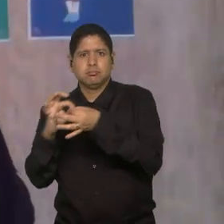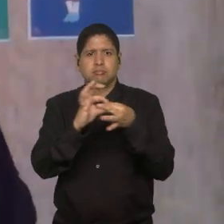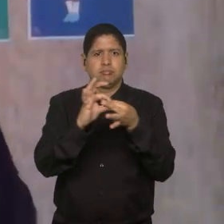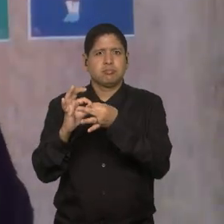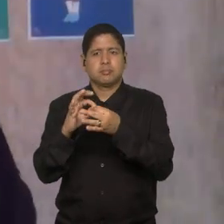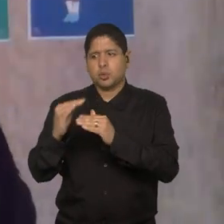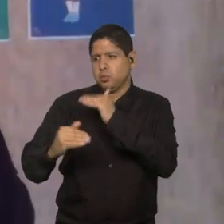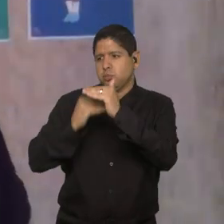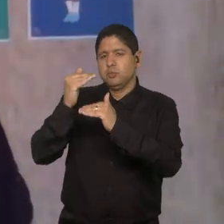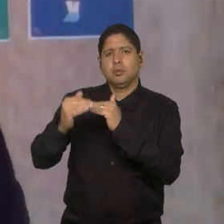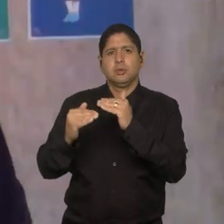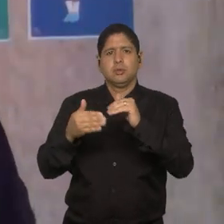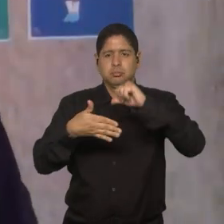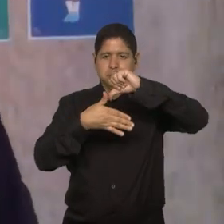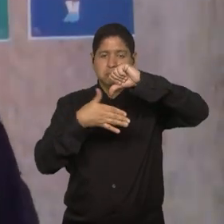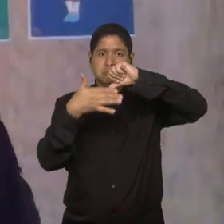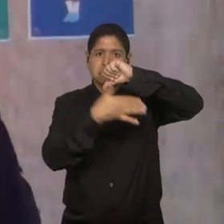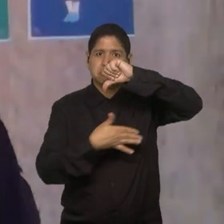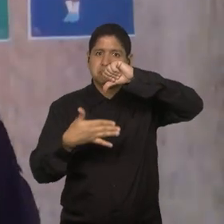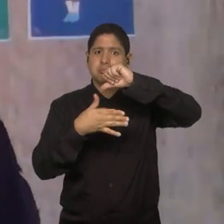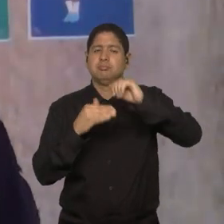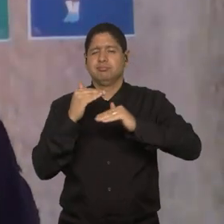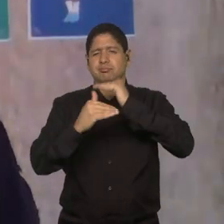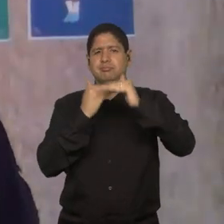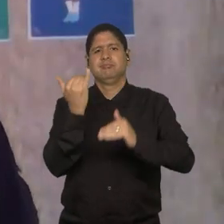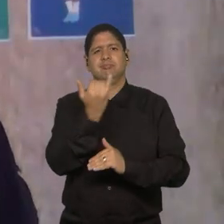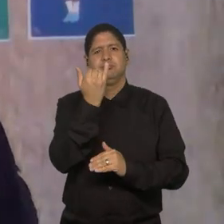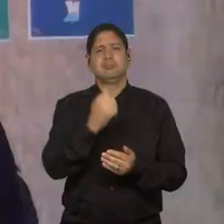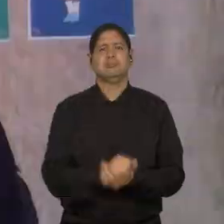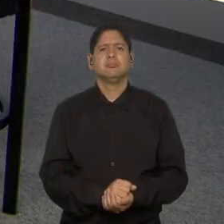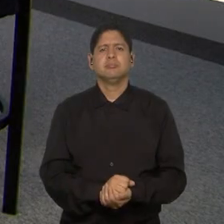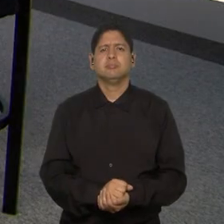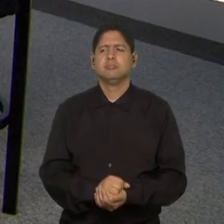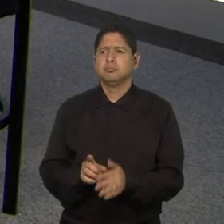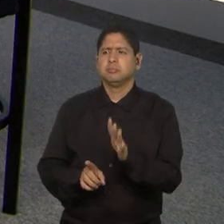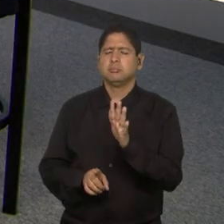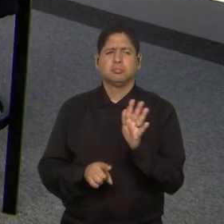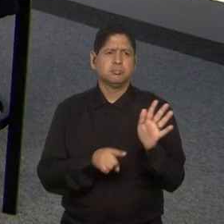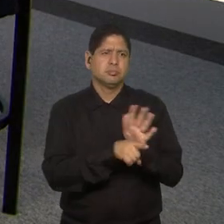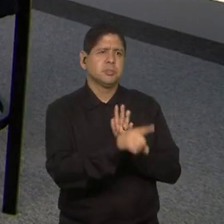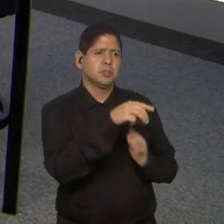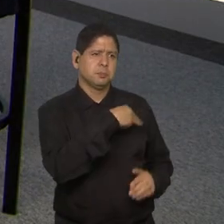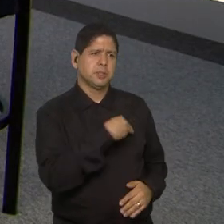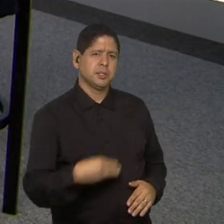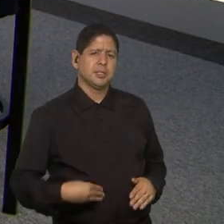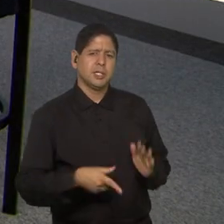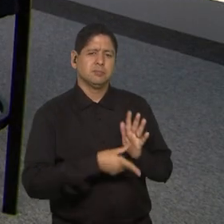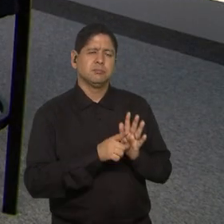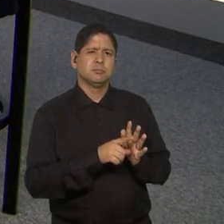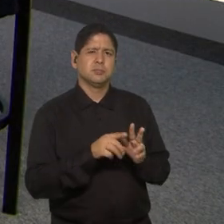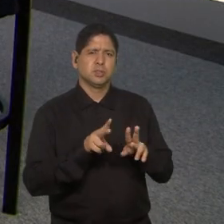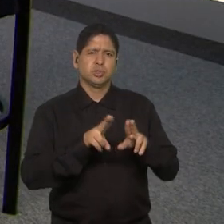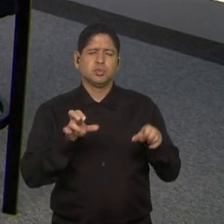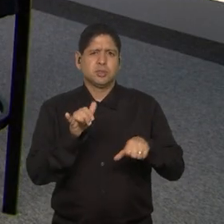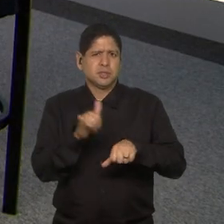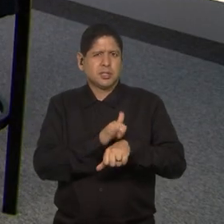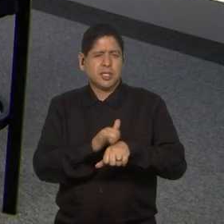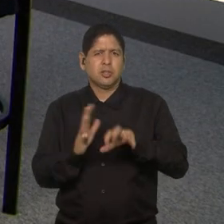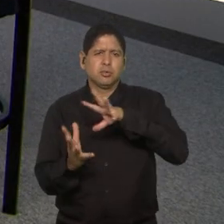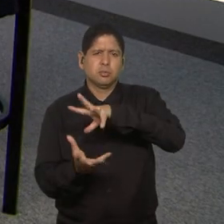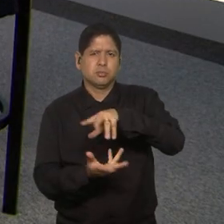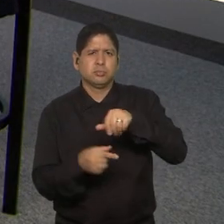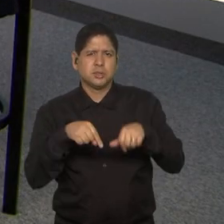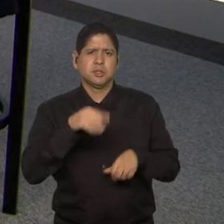desenvolvimento continental é muito importante. E, ministra, queria voltar a falar sobre esse assunto da estratégia nacional